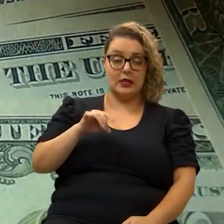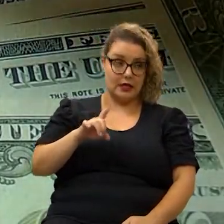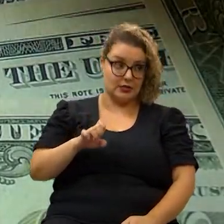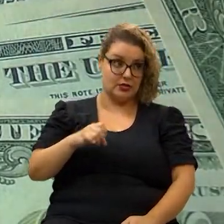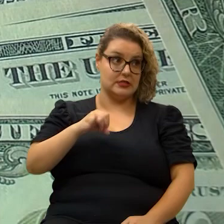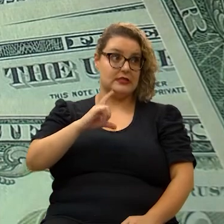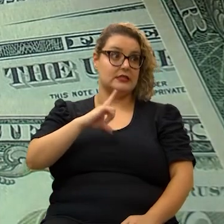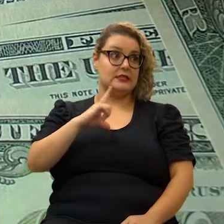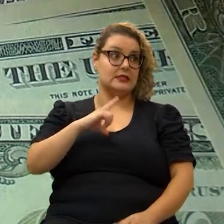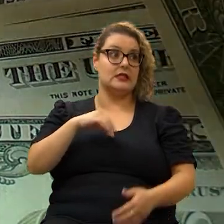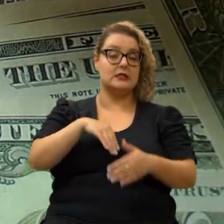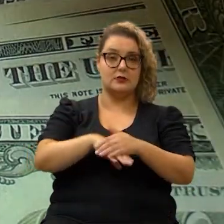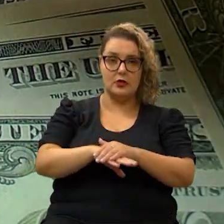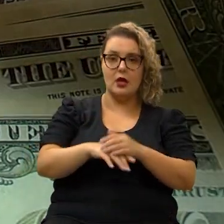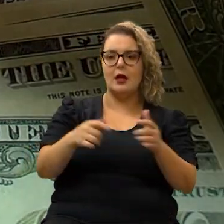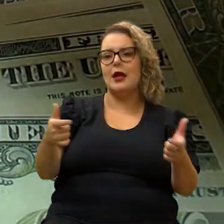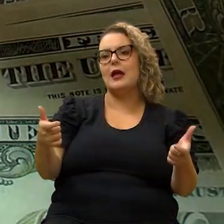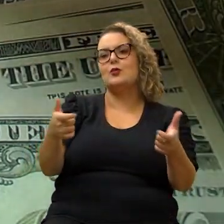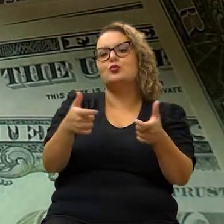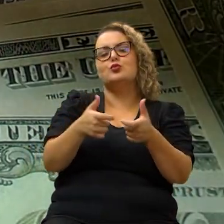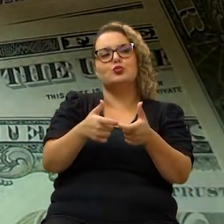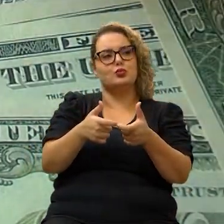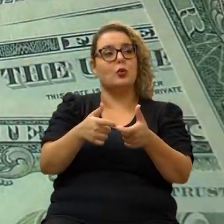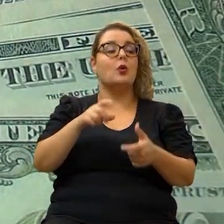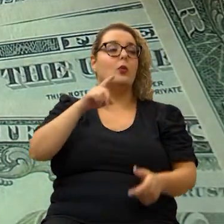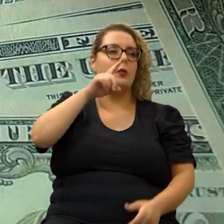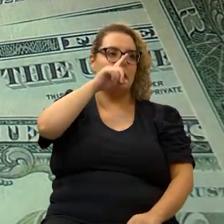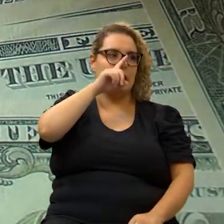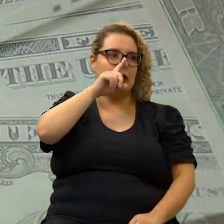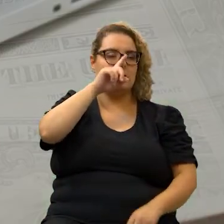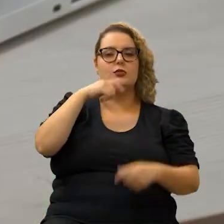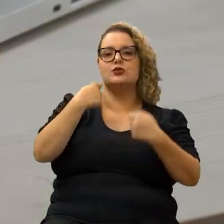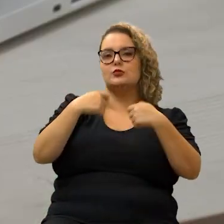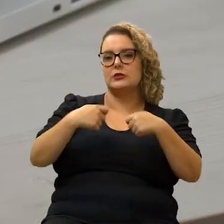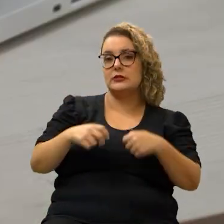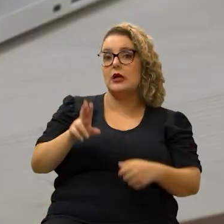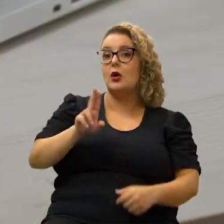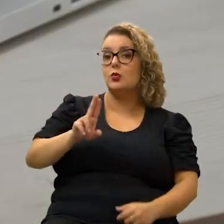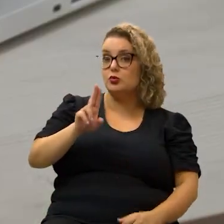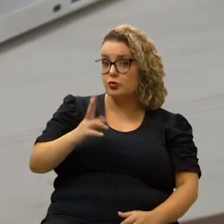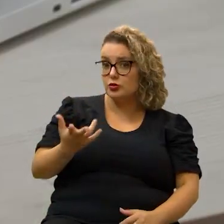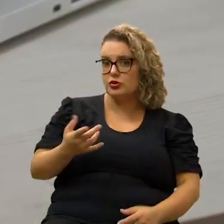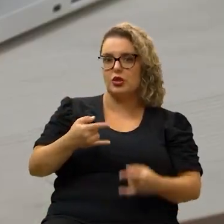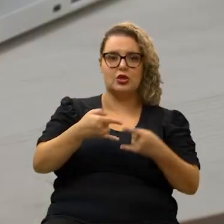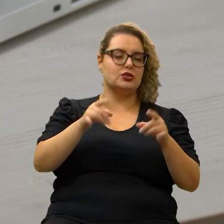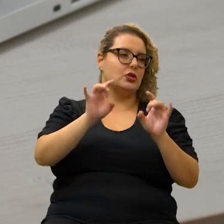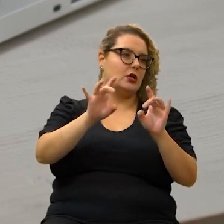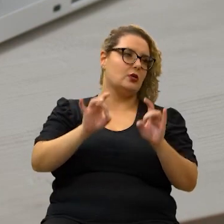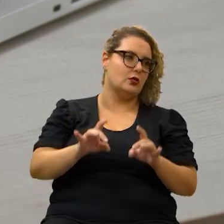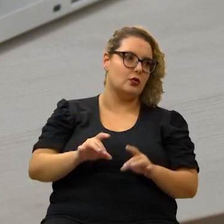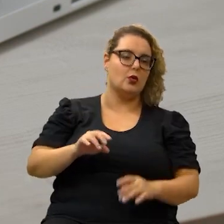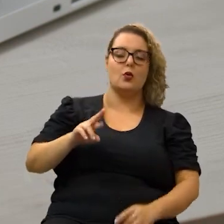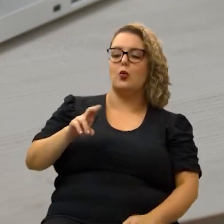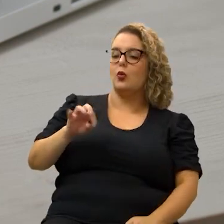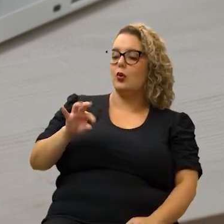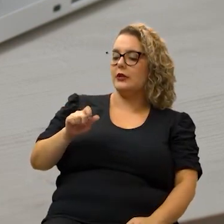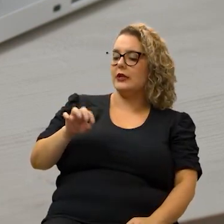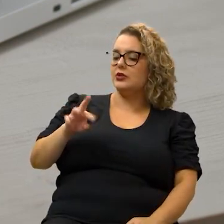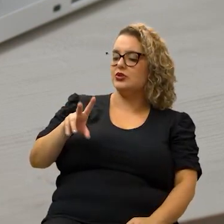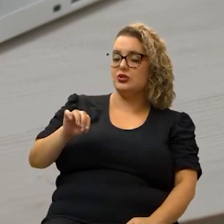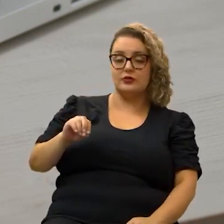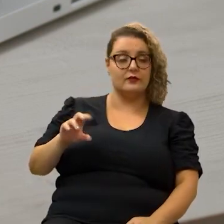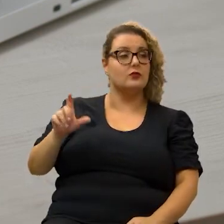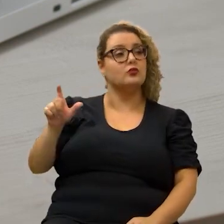tem essa reserva reduz muito o risco de você precisar usar cheque especial ou usar